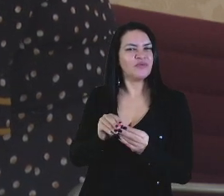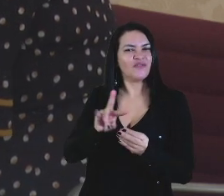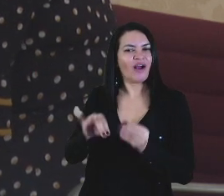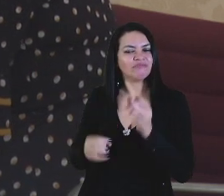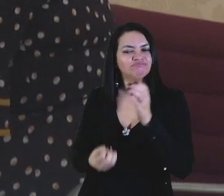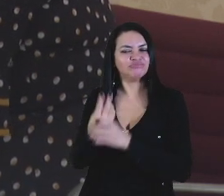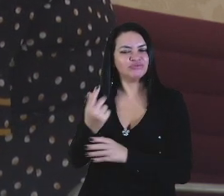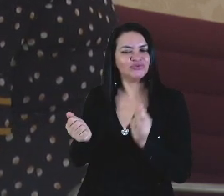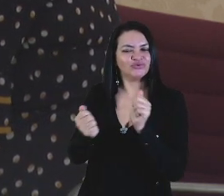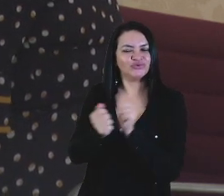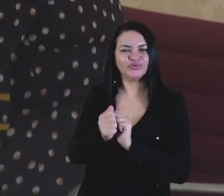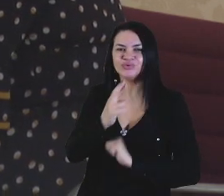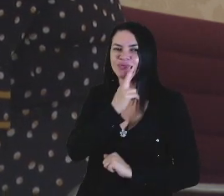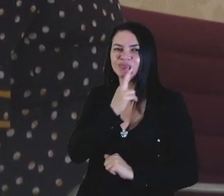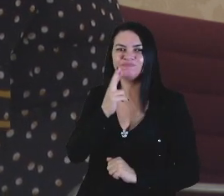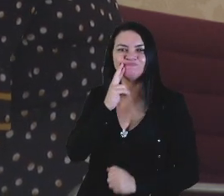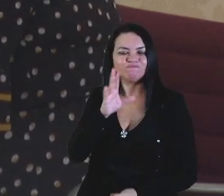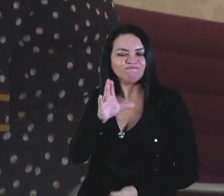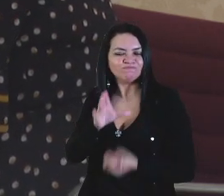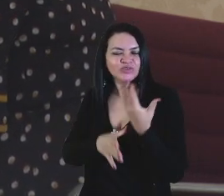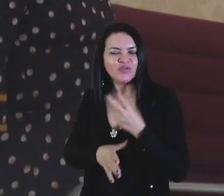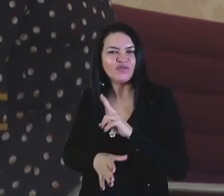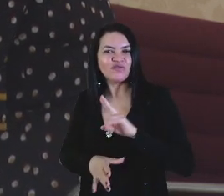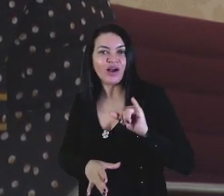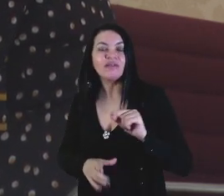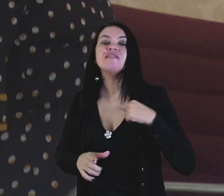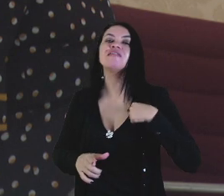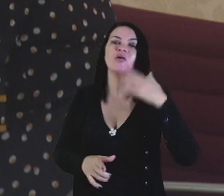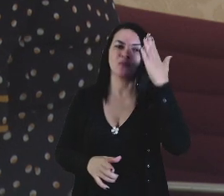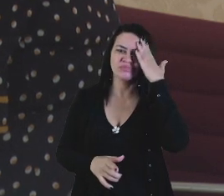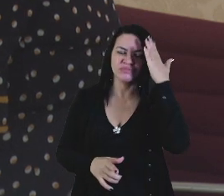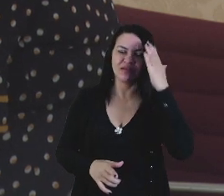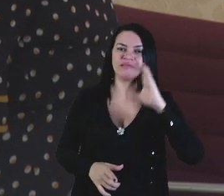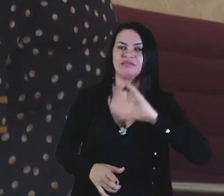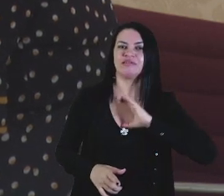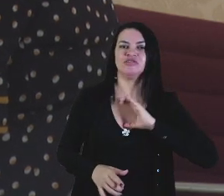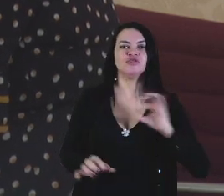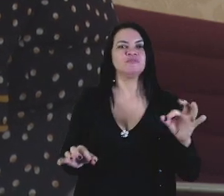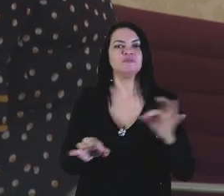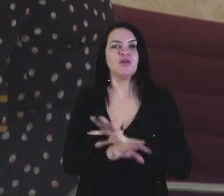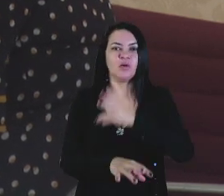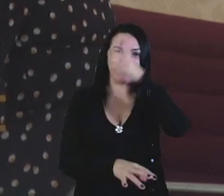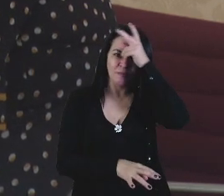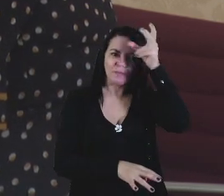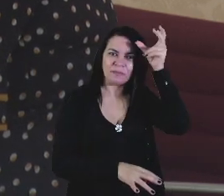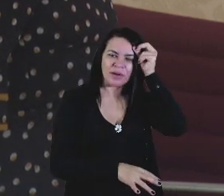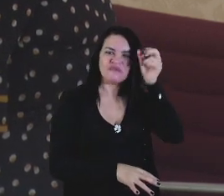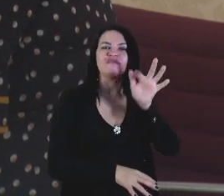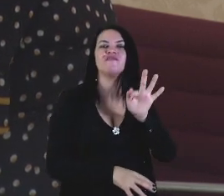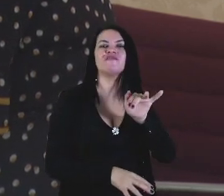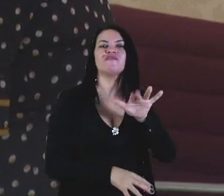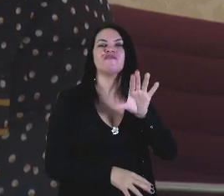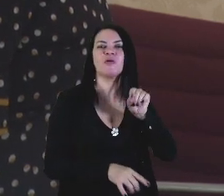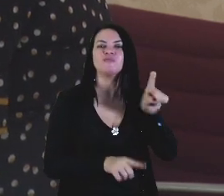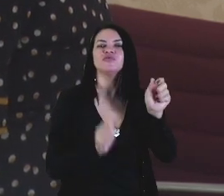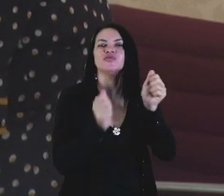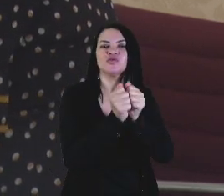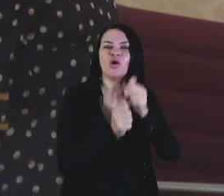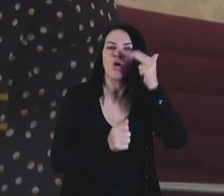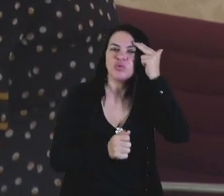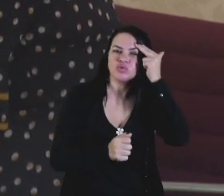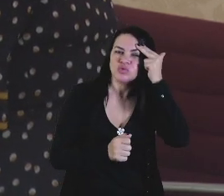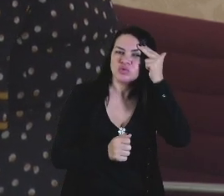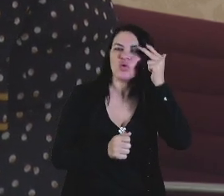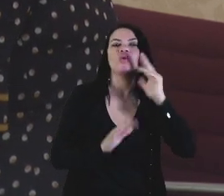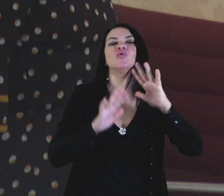vai inaugurar junto com a gente. E eu sei que Caxias hoje está em festa, o prefeito Fábio está aqui também, com certeza, é um sonho de todos.